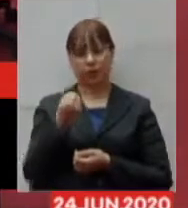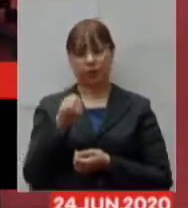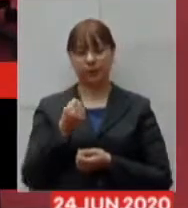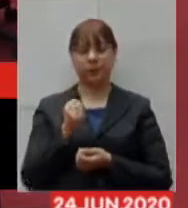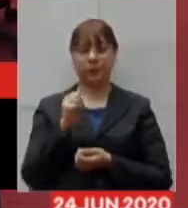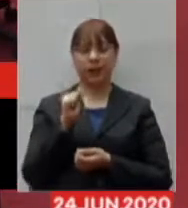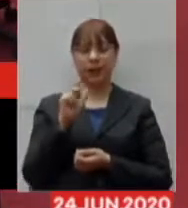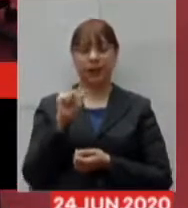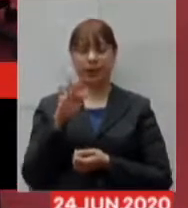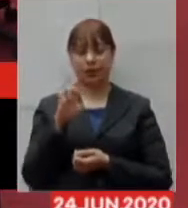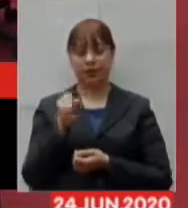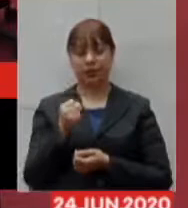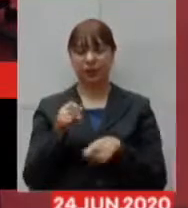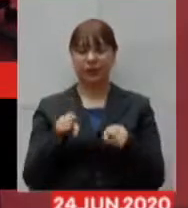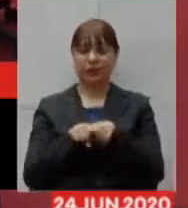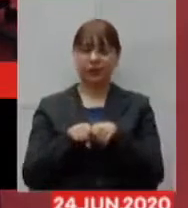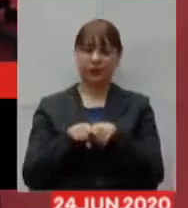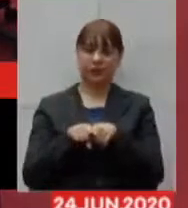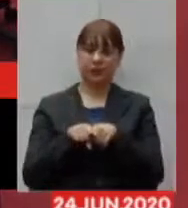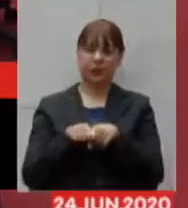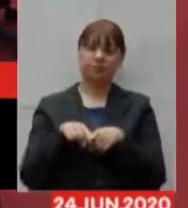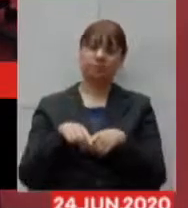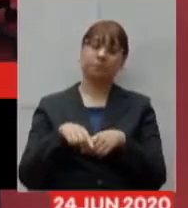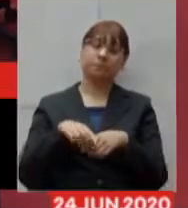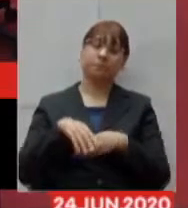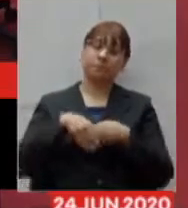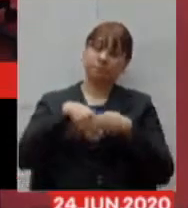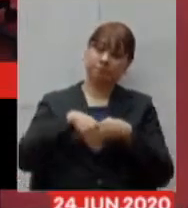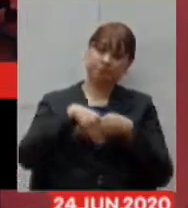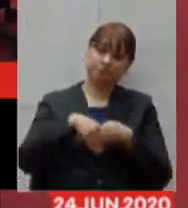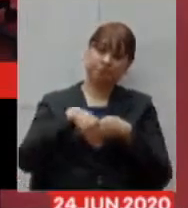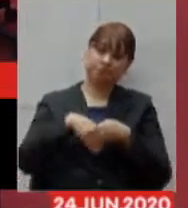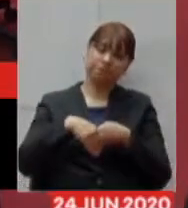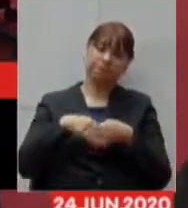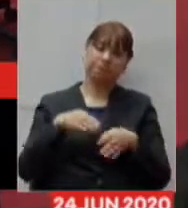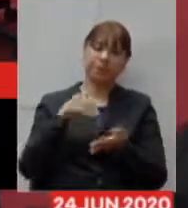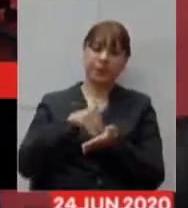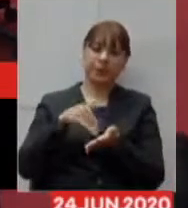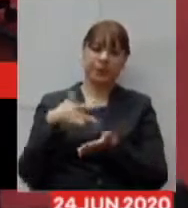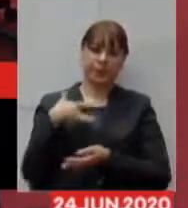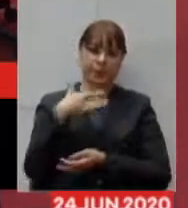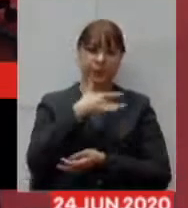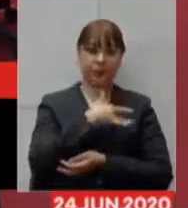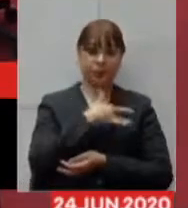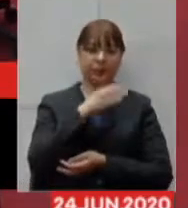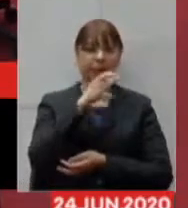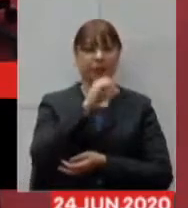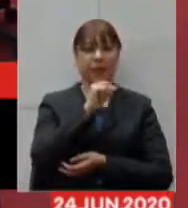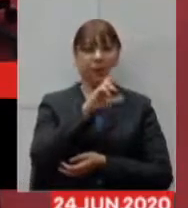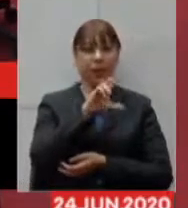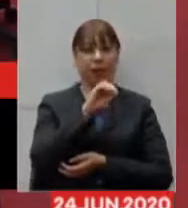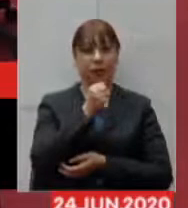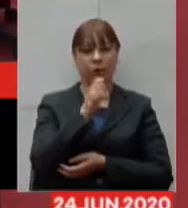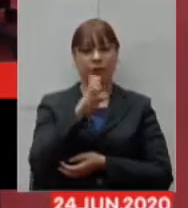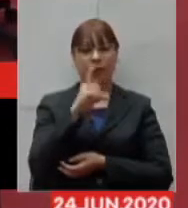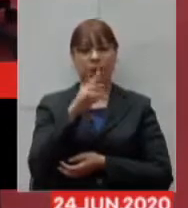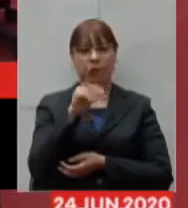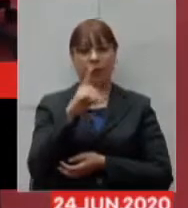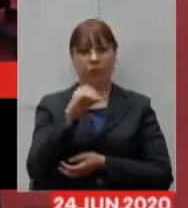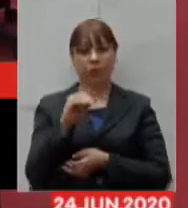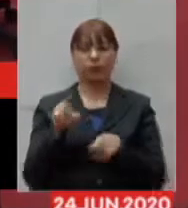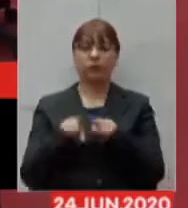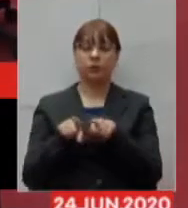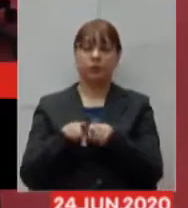eu quero cumprimentar também o nosso secretário de Saúde, doutor Carlos Eduardo Amoral, e o secretário de